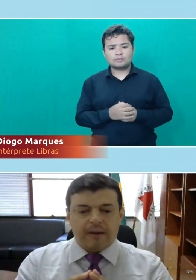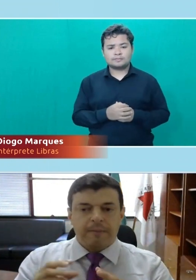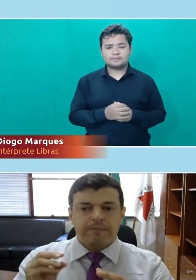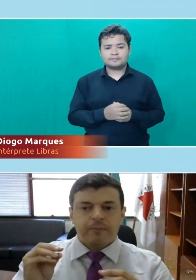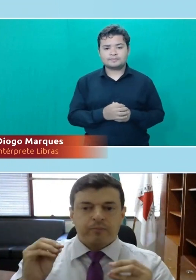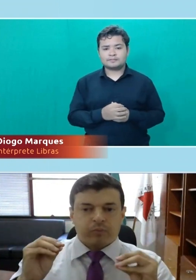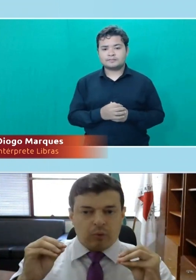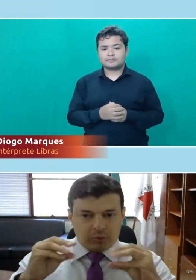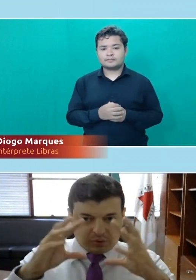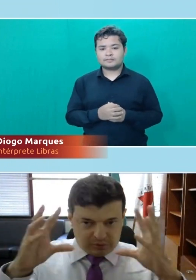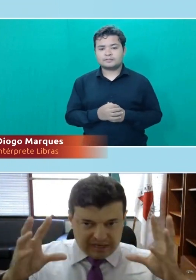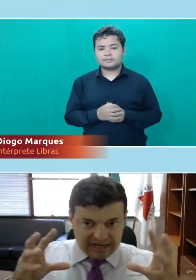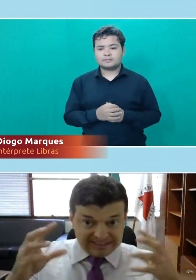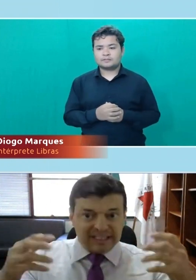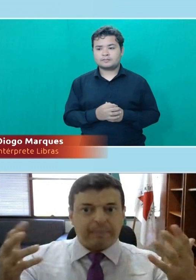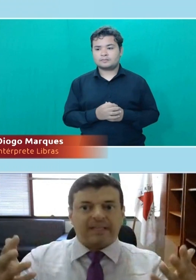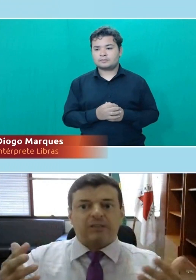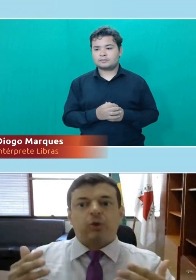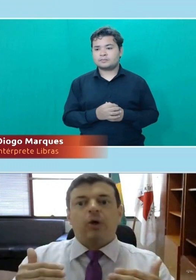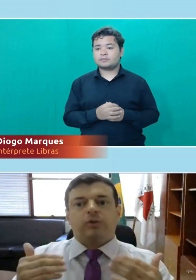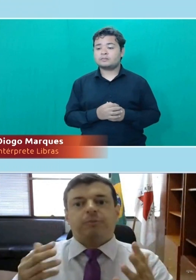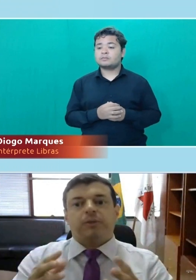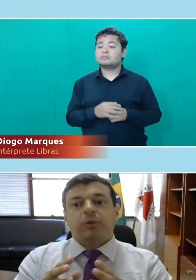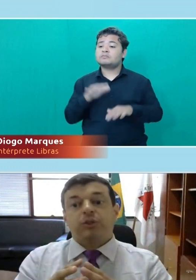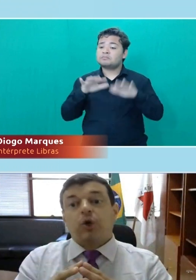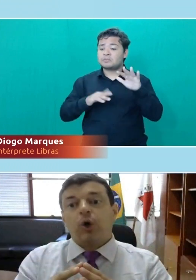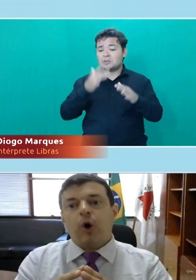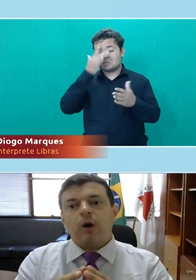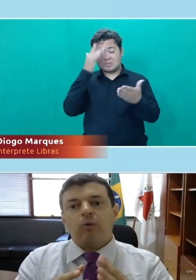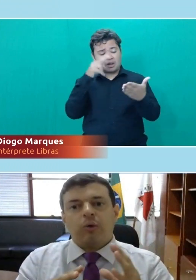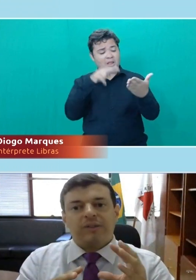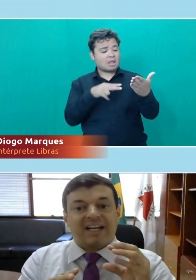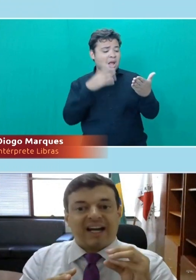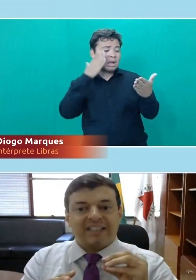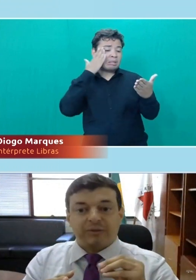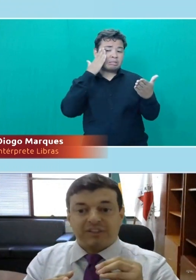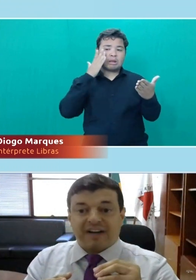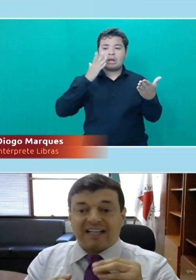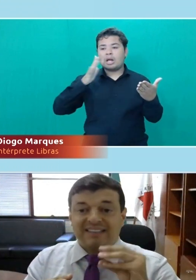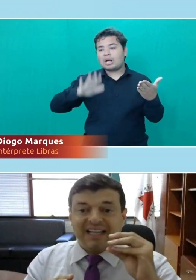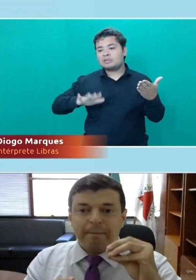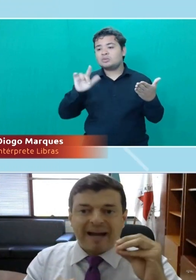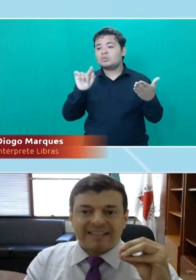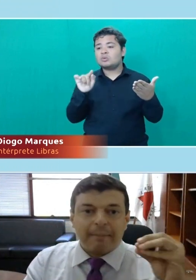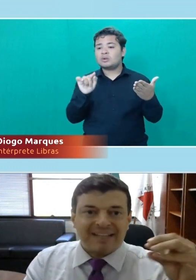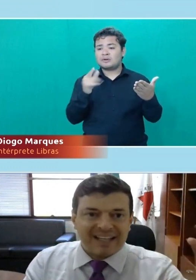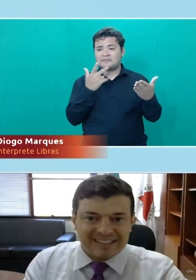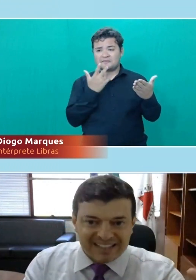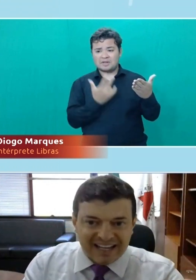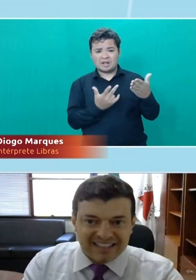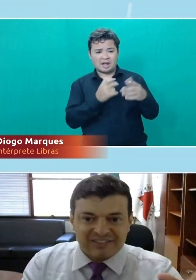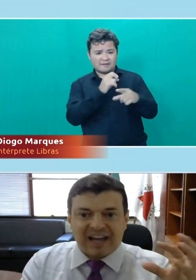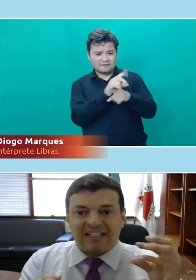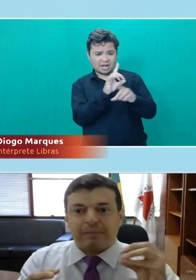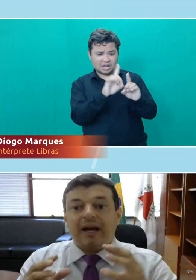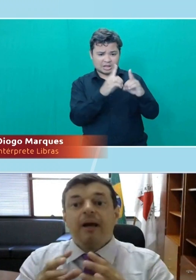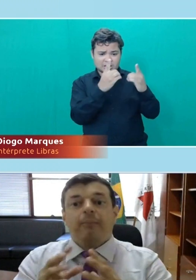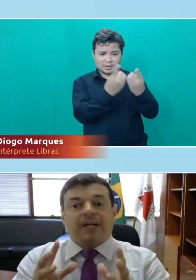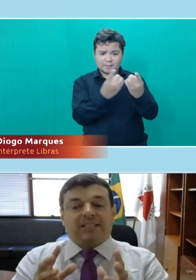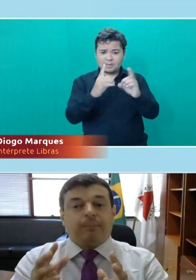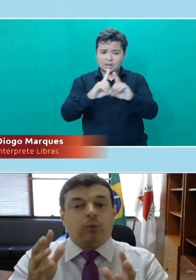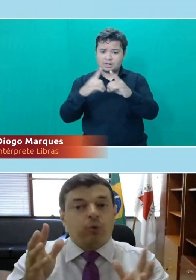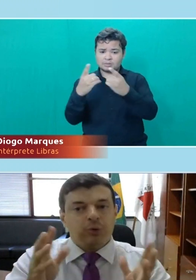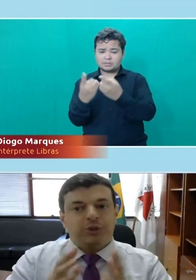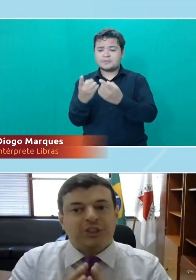as interpretações, as pessoas se colocam contra a criação de vagas departamentalizadas, vagas